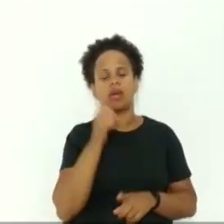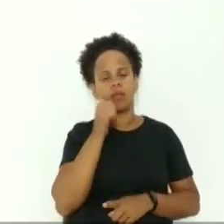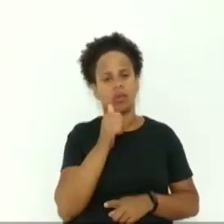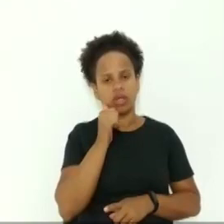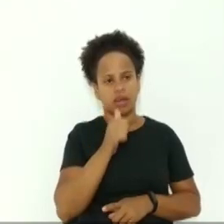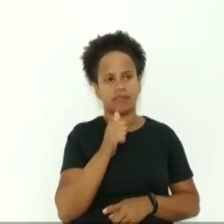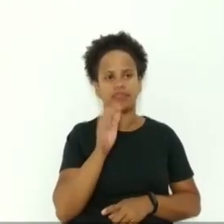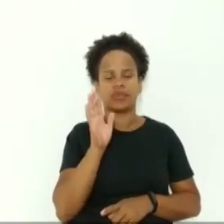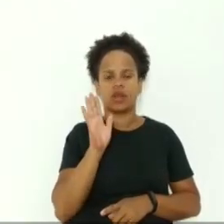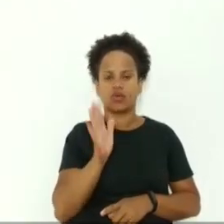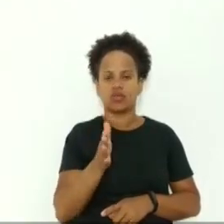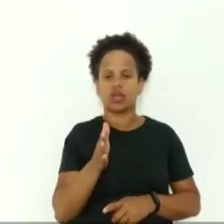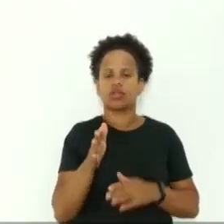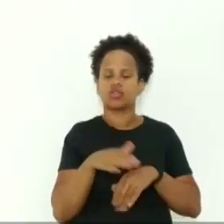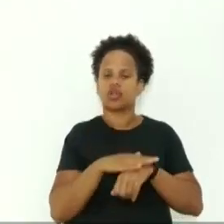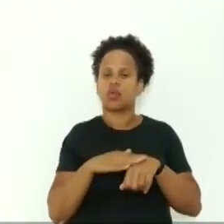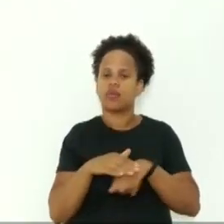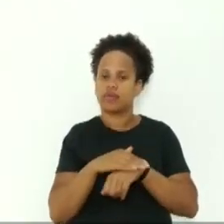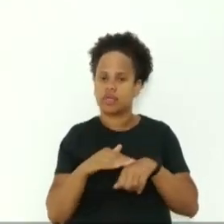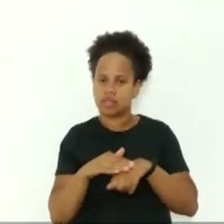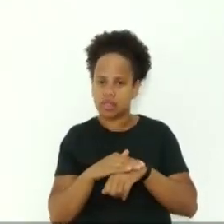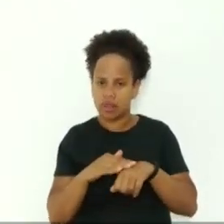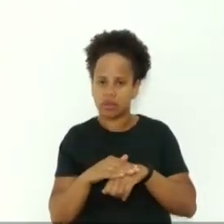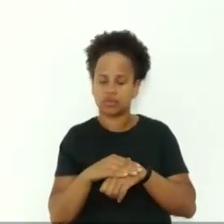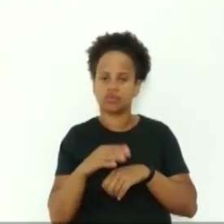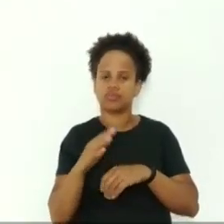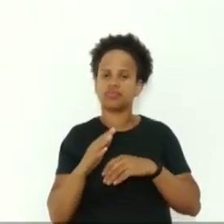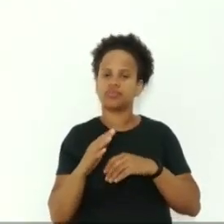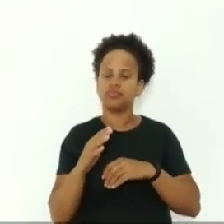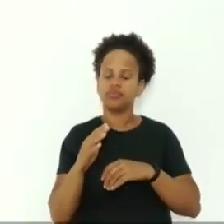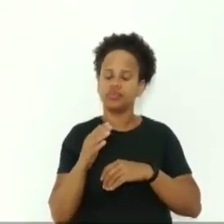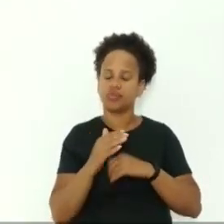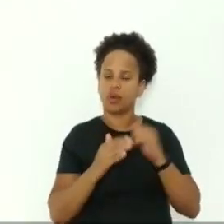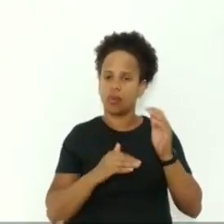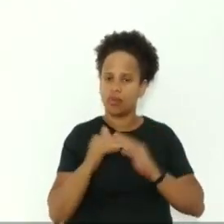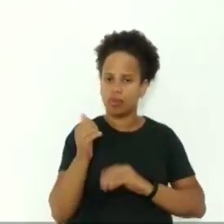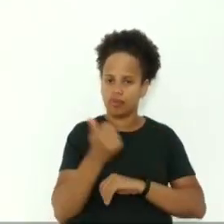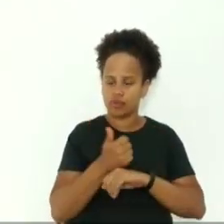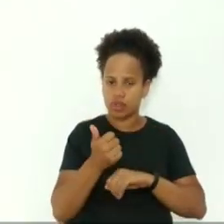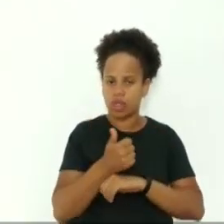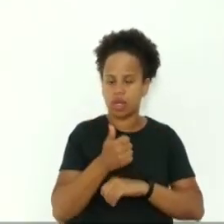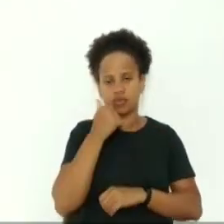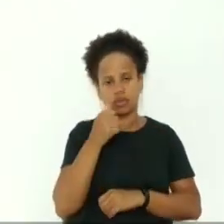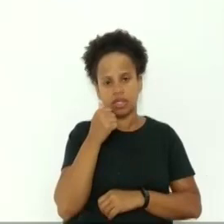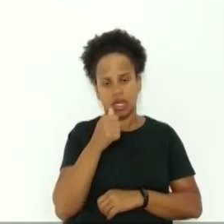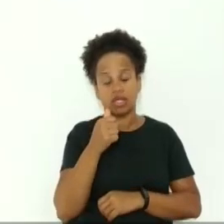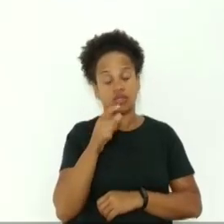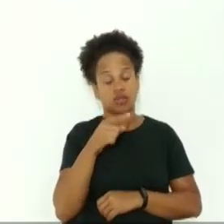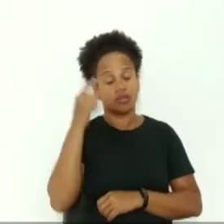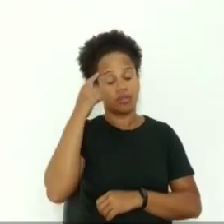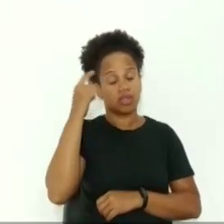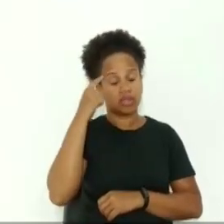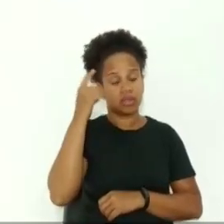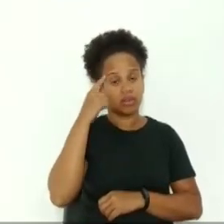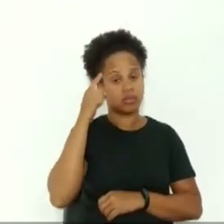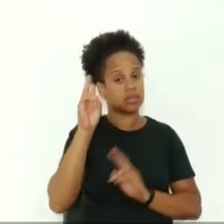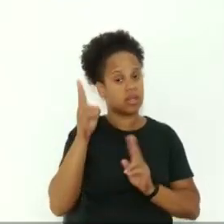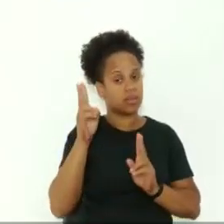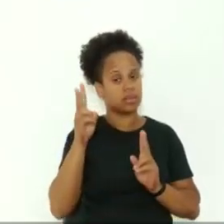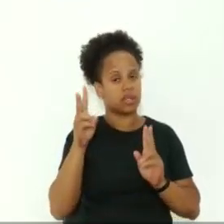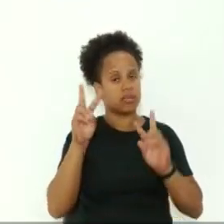vinha conversando isso com os profissionais, com mulheres, e a gente sempre pensando nessa questão. Então,